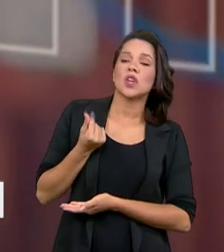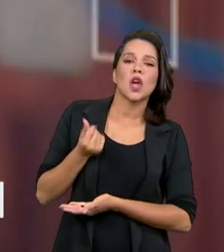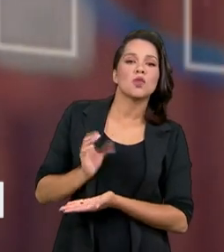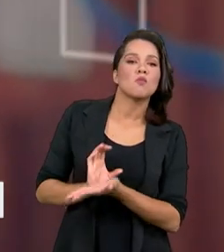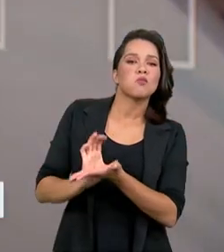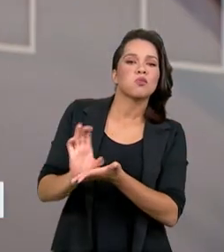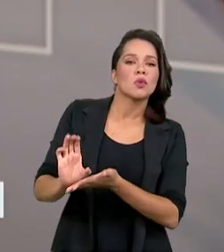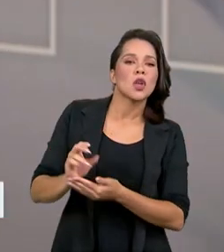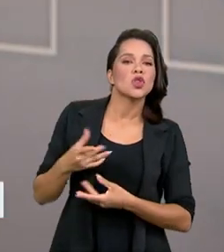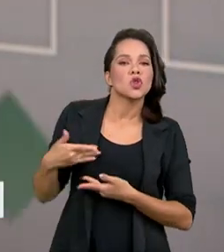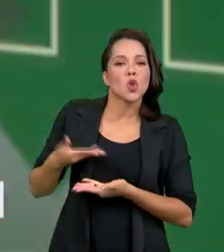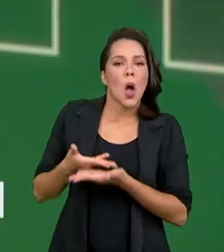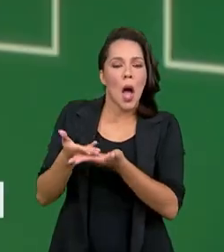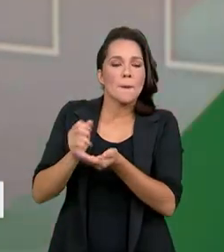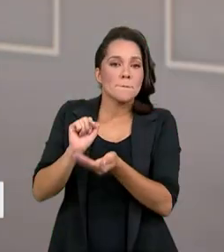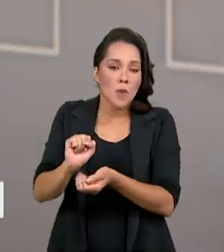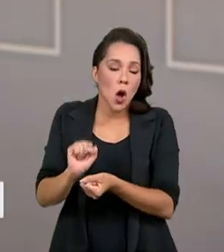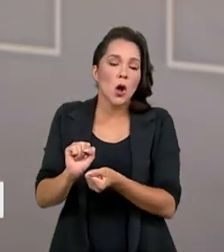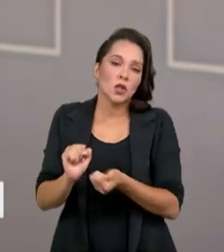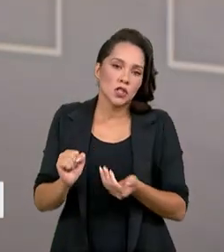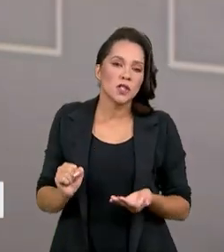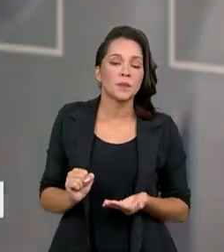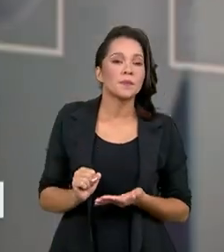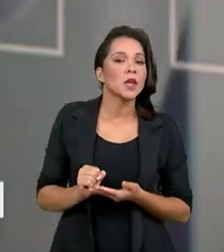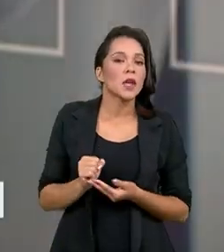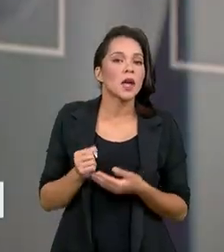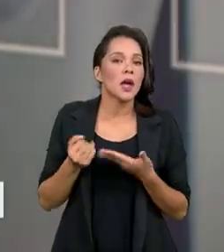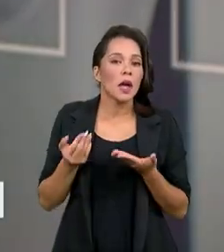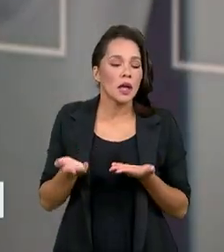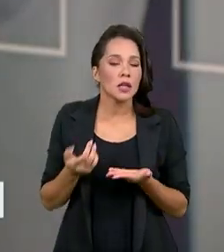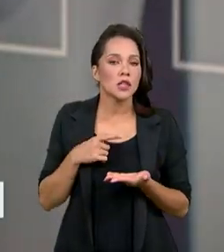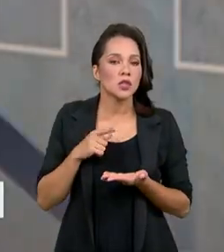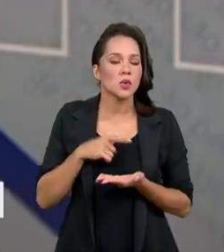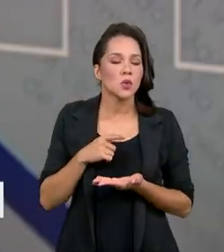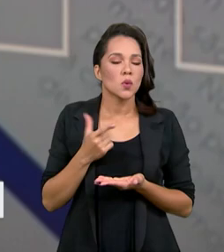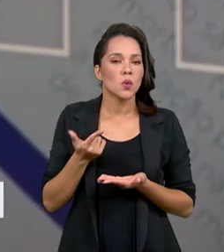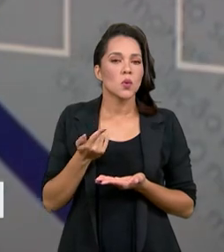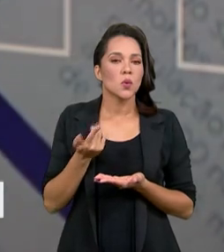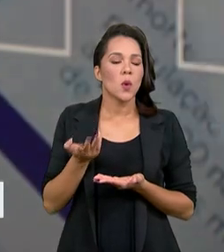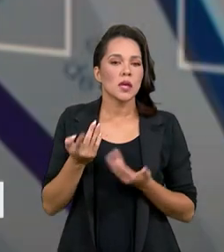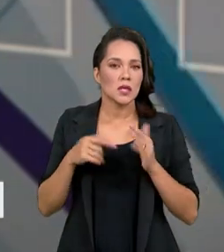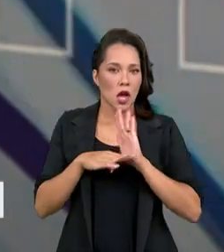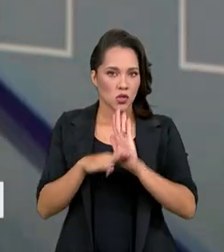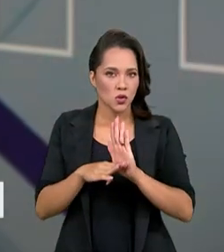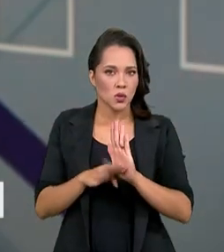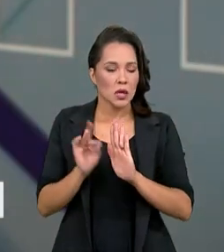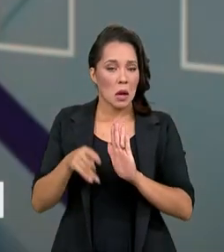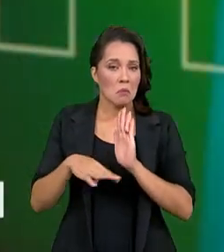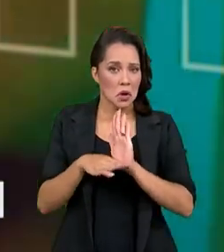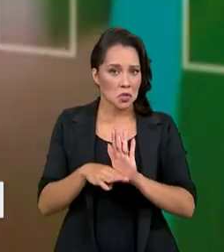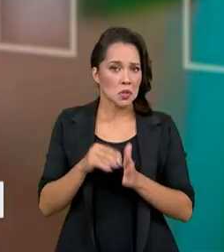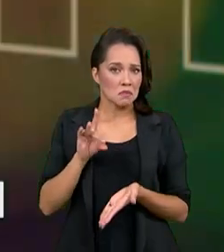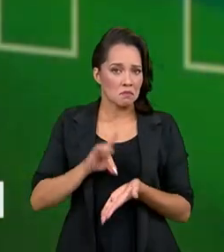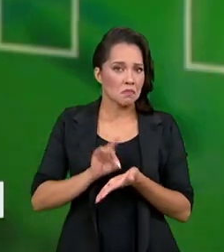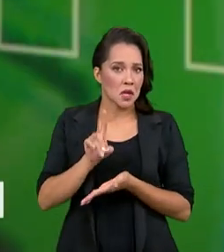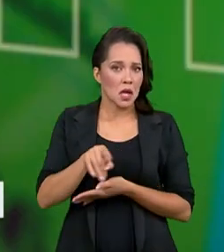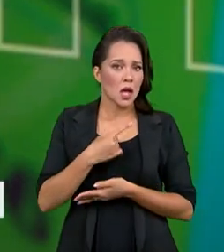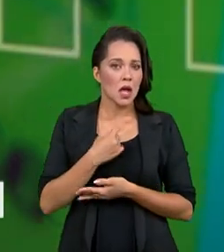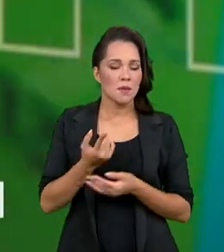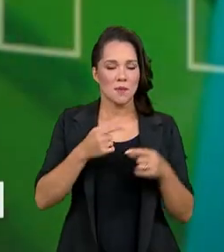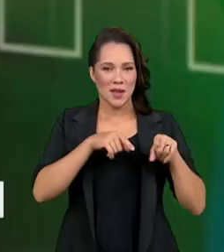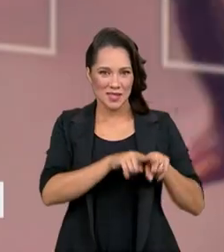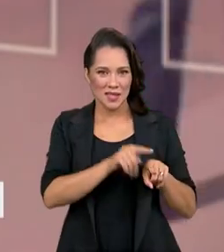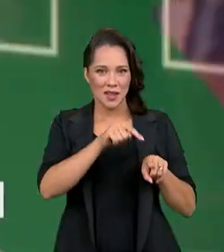recursos financeiros, possam contribuir e nós, através dessa contribuição, que é uma contribuição que na verdade é feita para o nosso